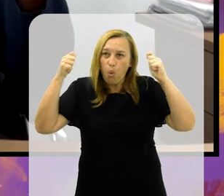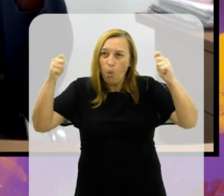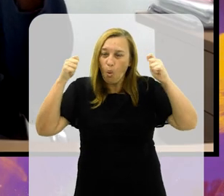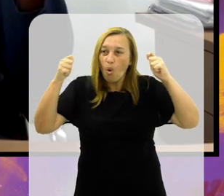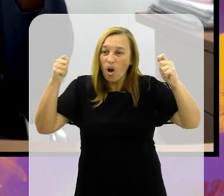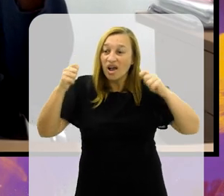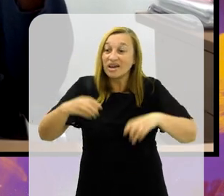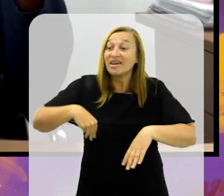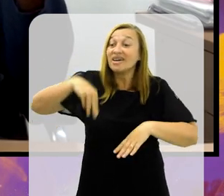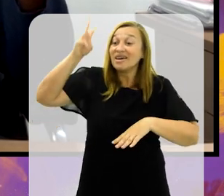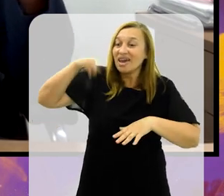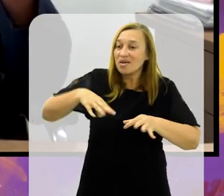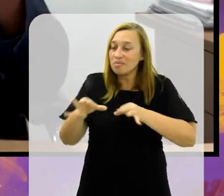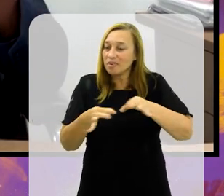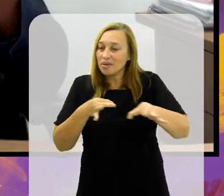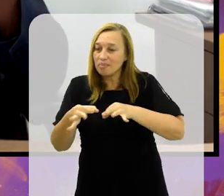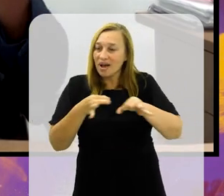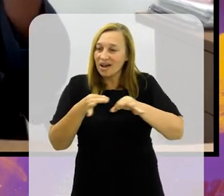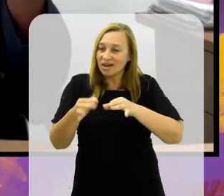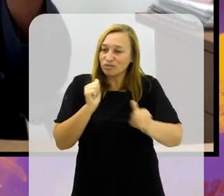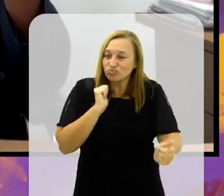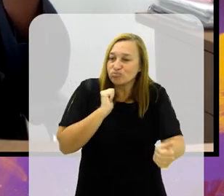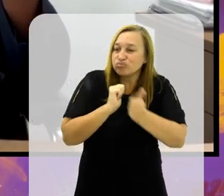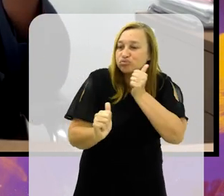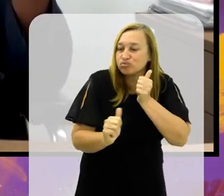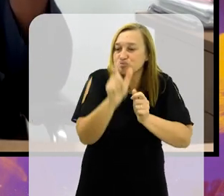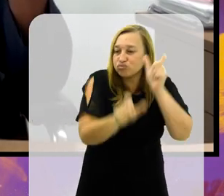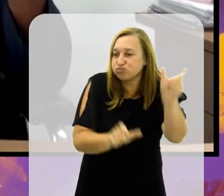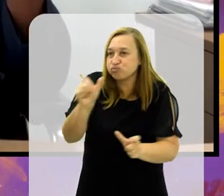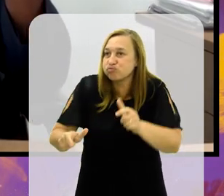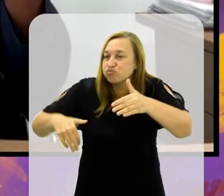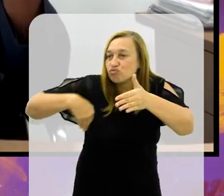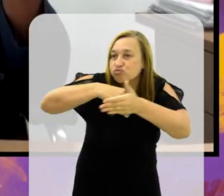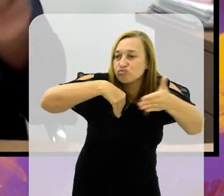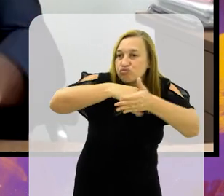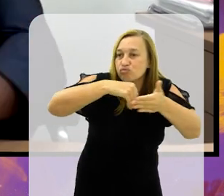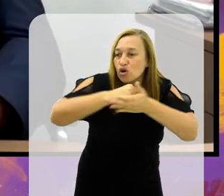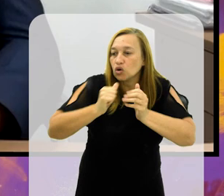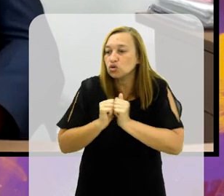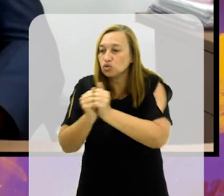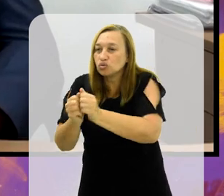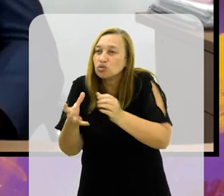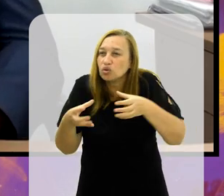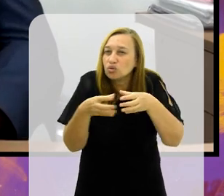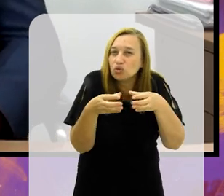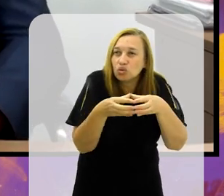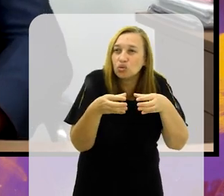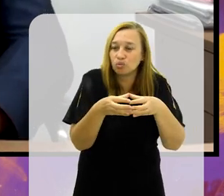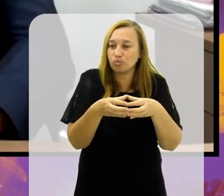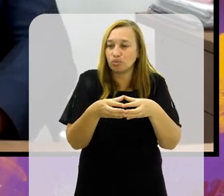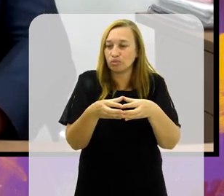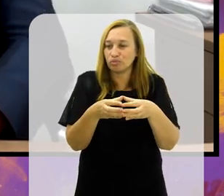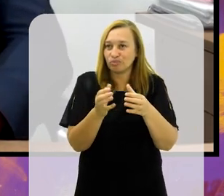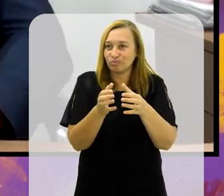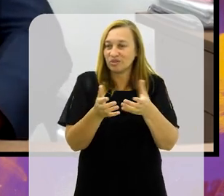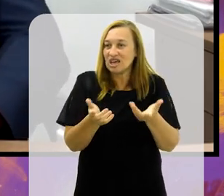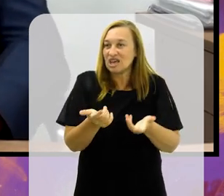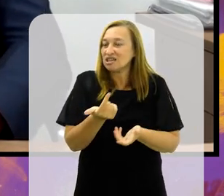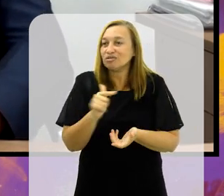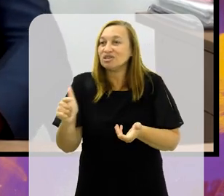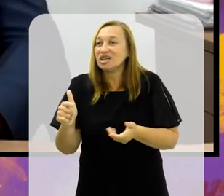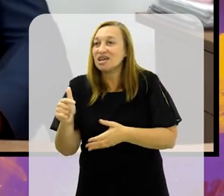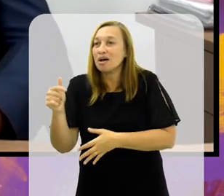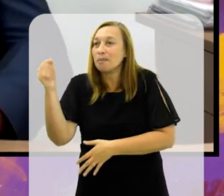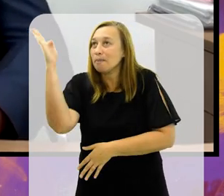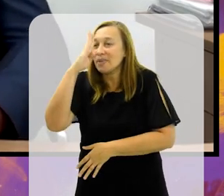que são os torcedores, e tem quem faz o espetáculo, que são os jogadores junto com toda uma equipe.